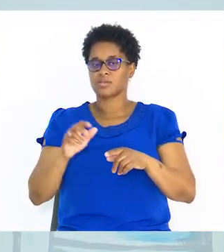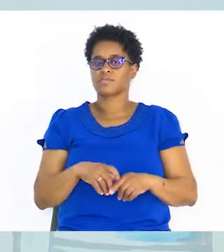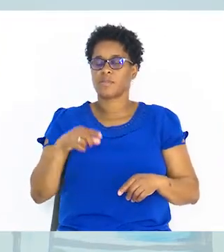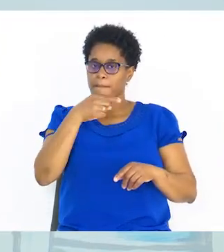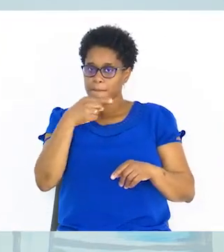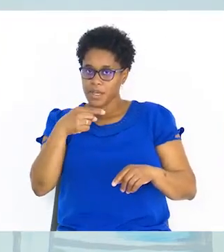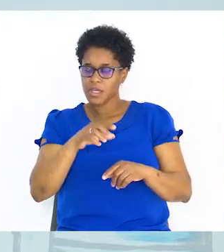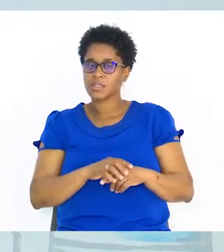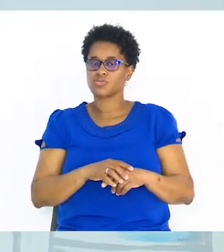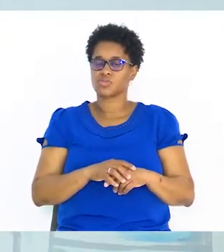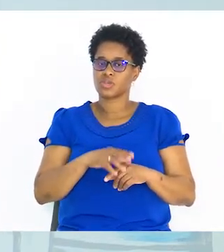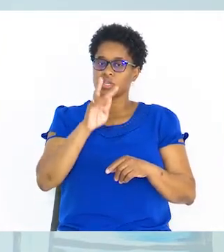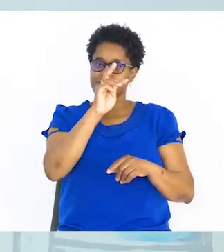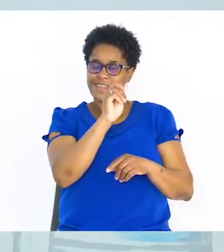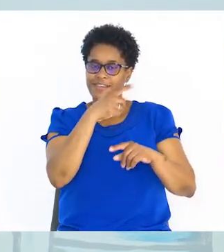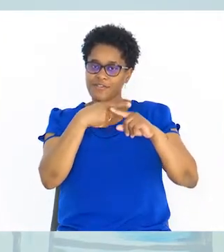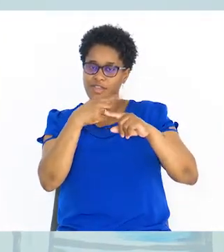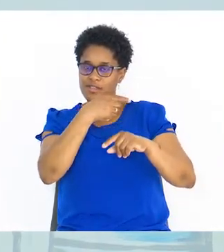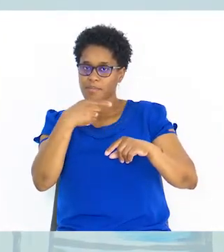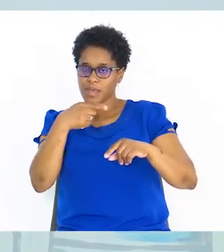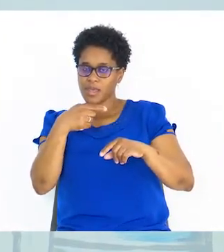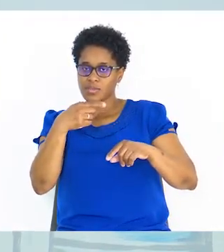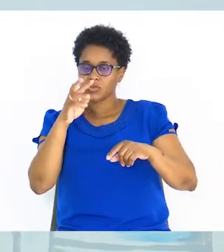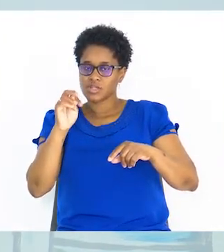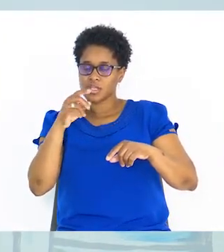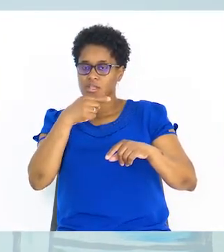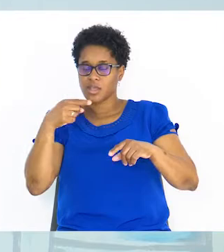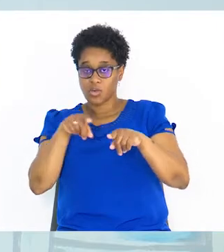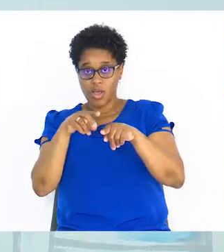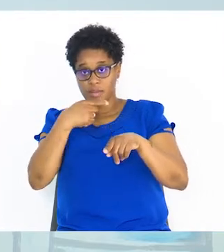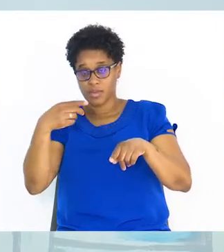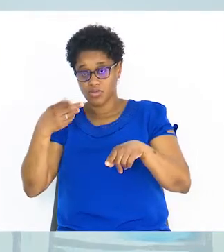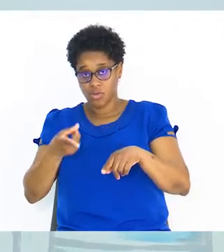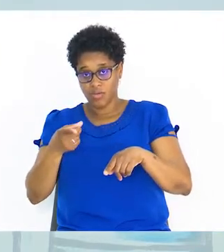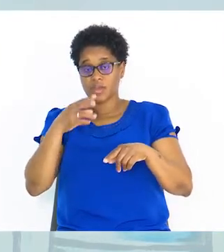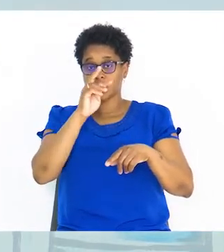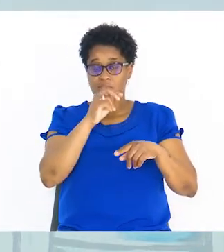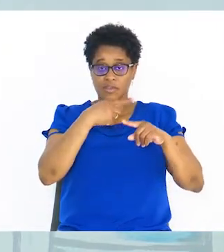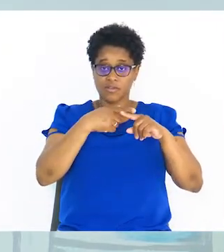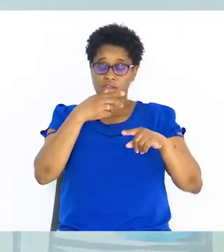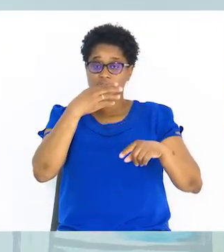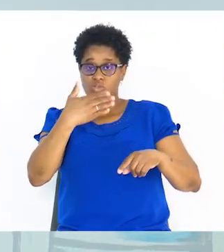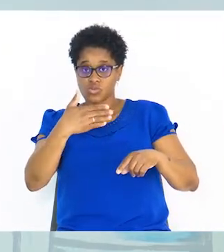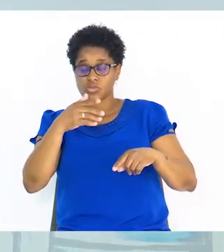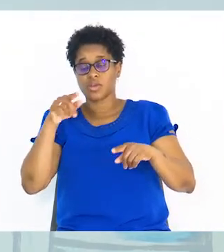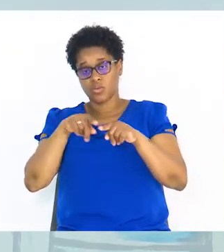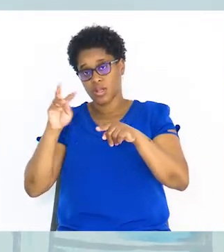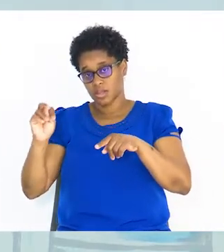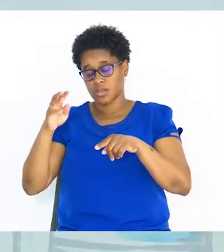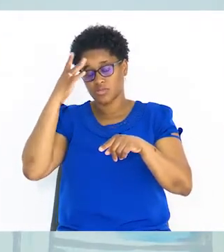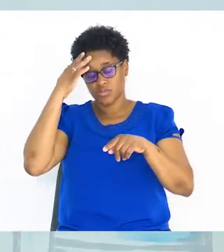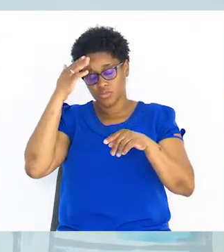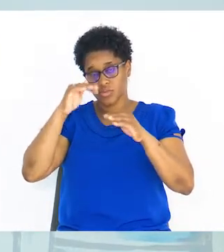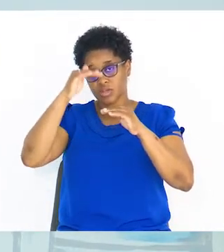menos. 3 vezes menos 3 dá menos 9. E 3 vezes 1 dá 3. Multiplica tanto o numerador